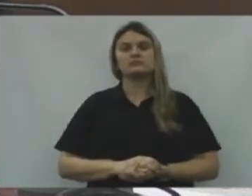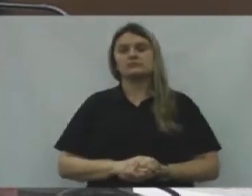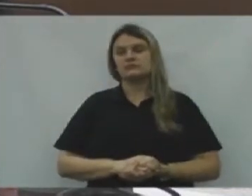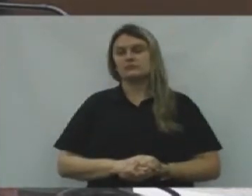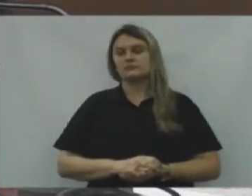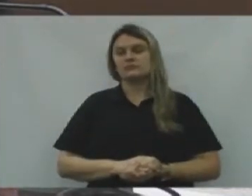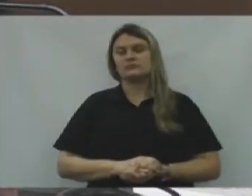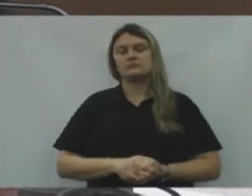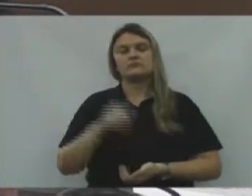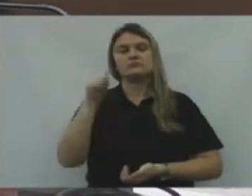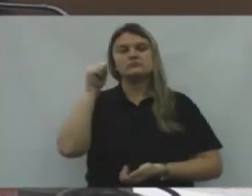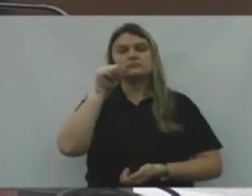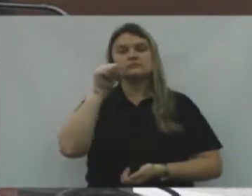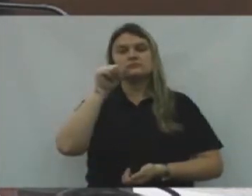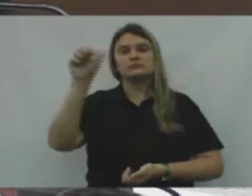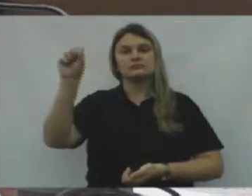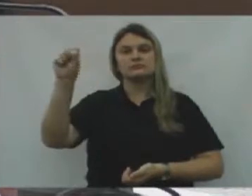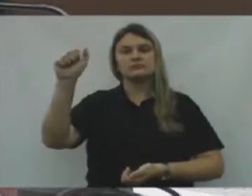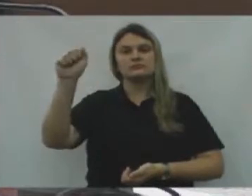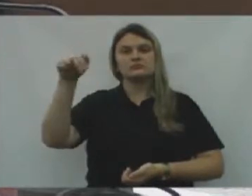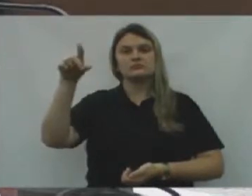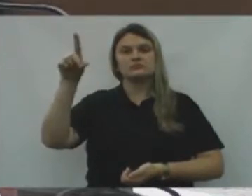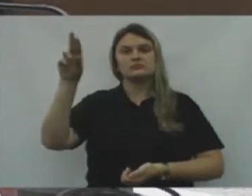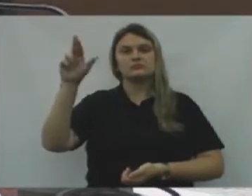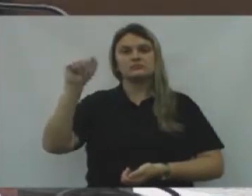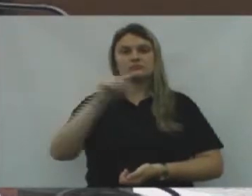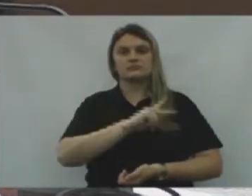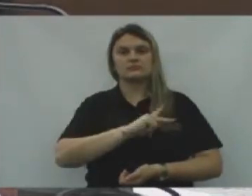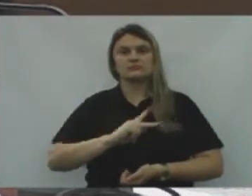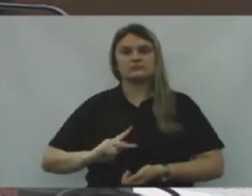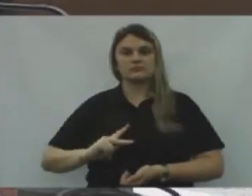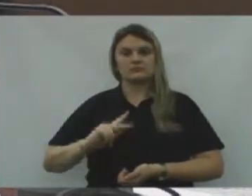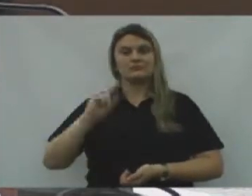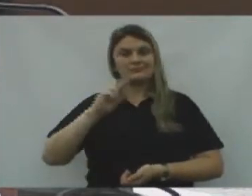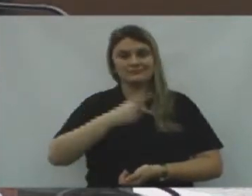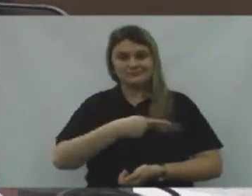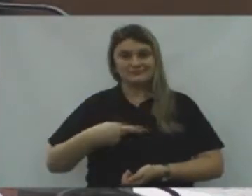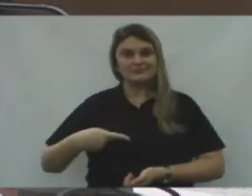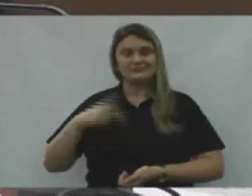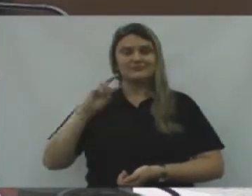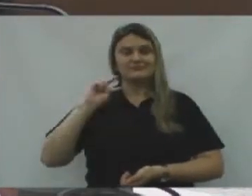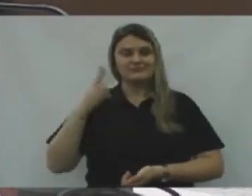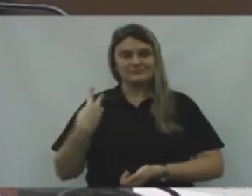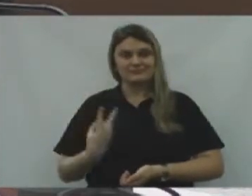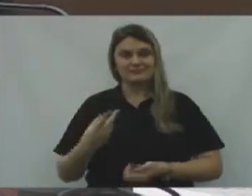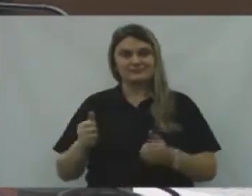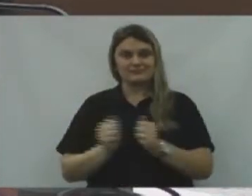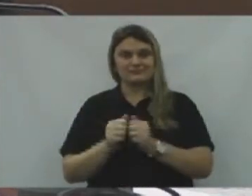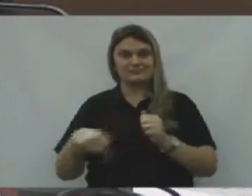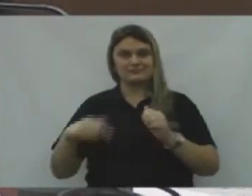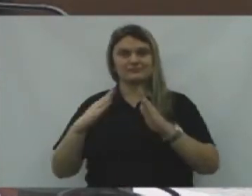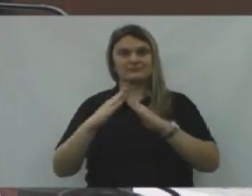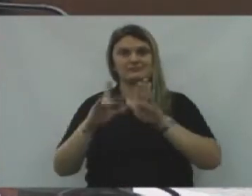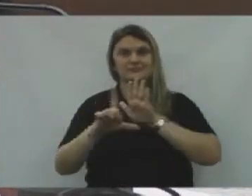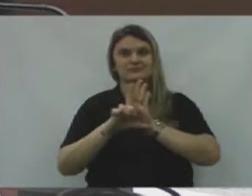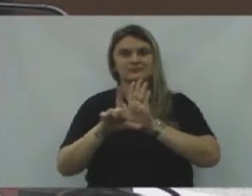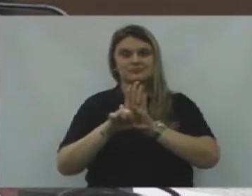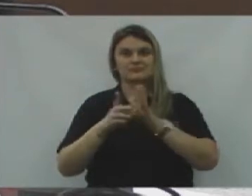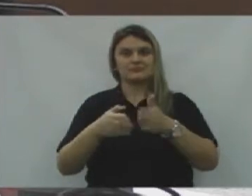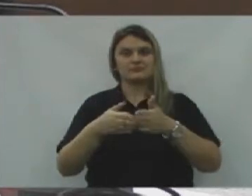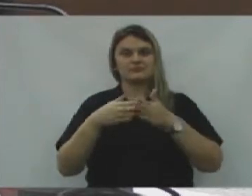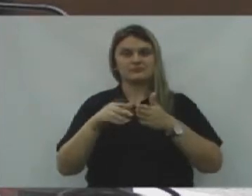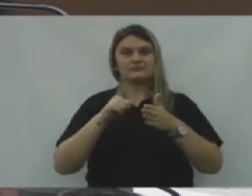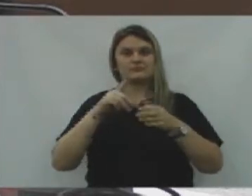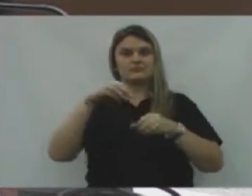Sandra Aparecida Quixepinheiro. Sandra Aparecida Quixepinheiro, Vereadora, junto a essa Casa de Leis, Atendendo